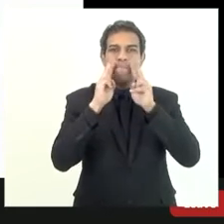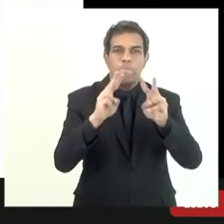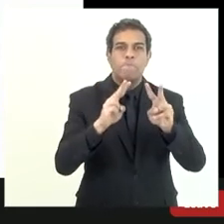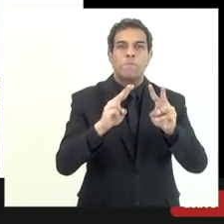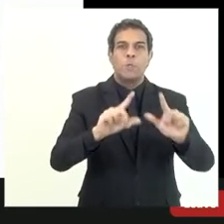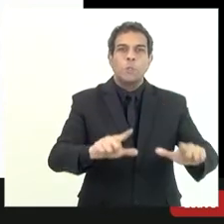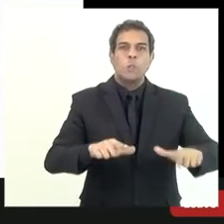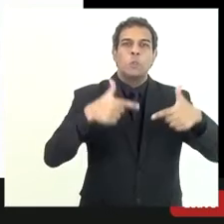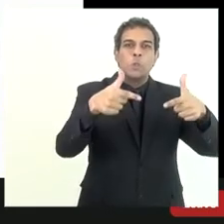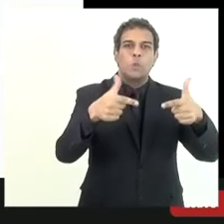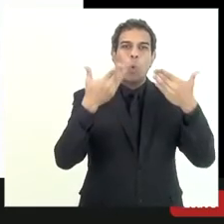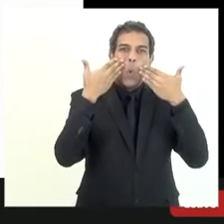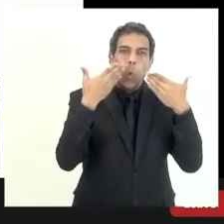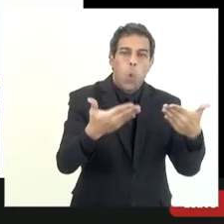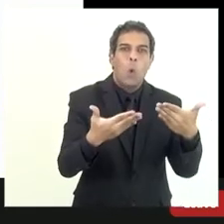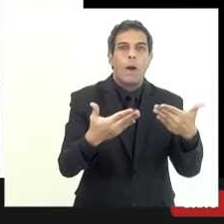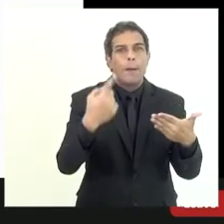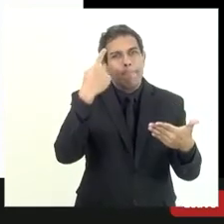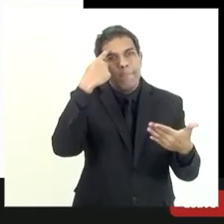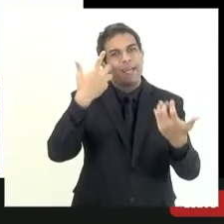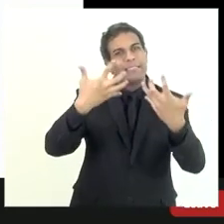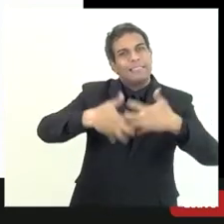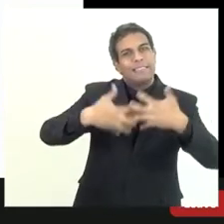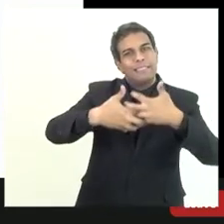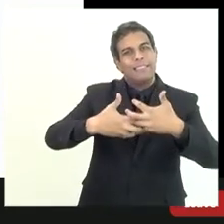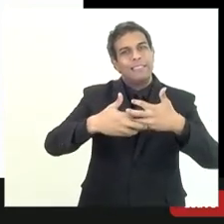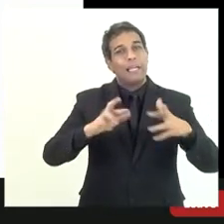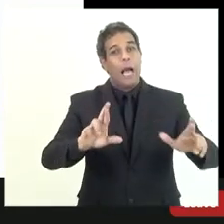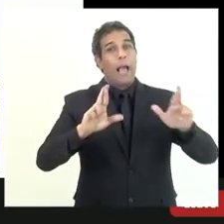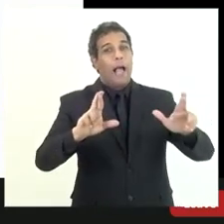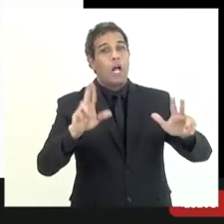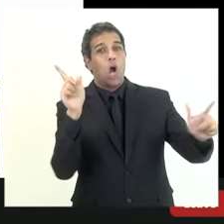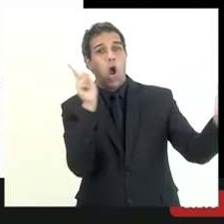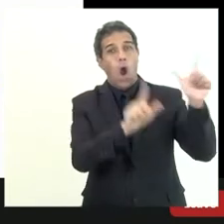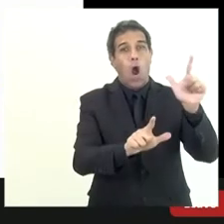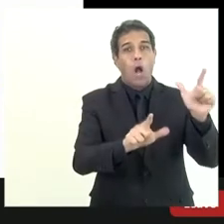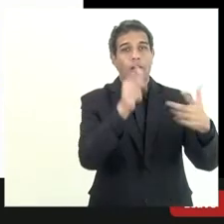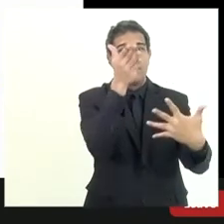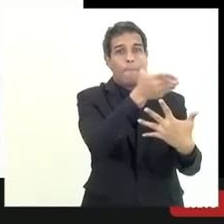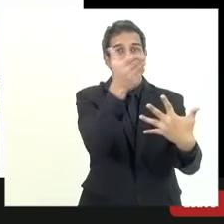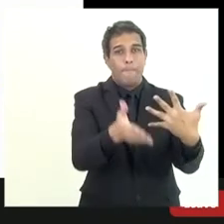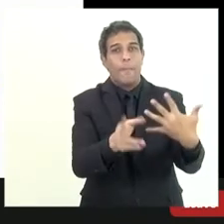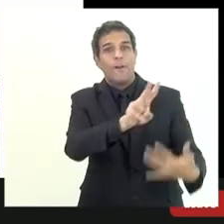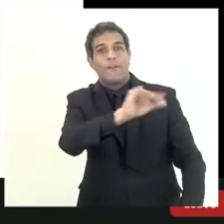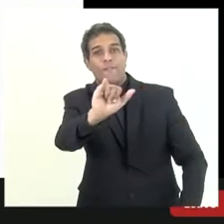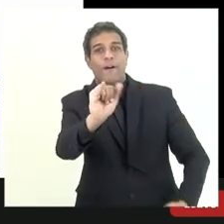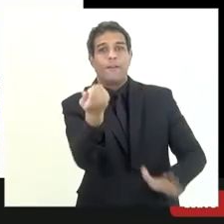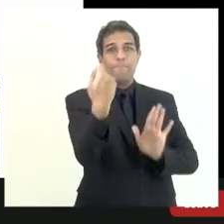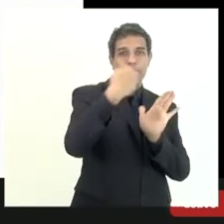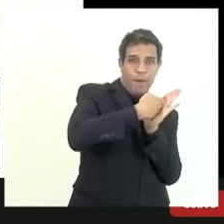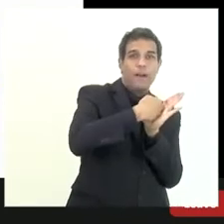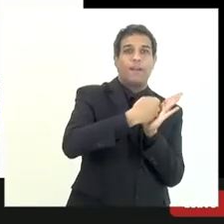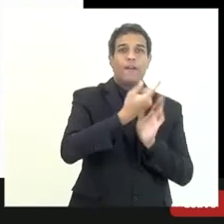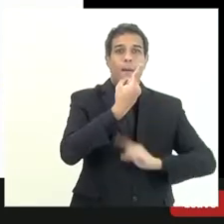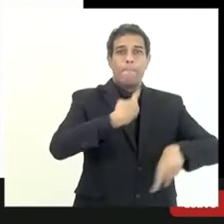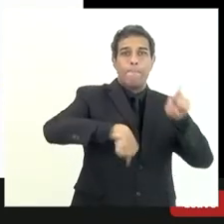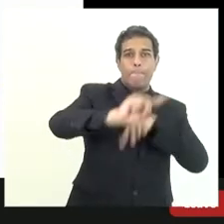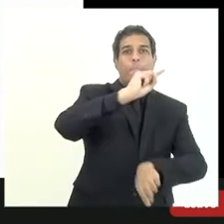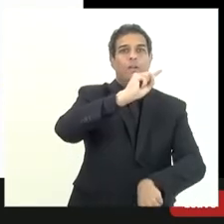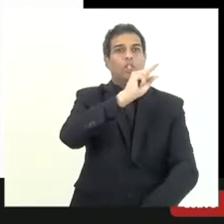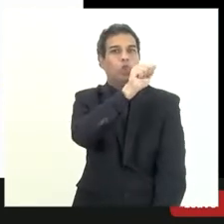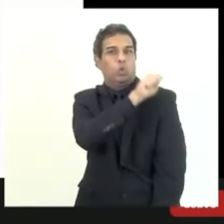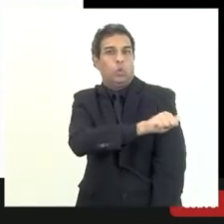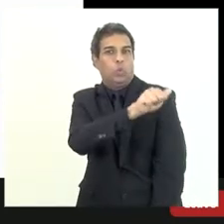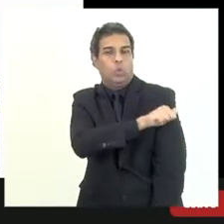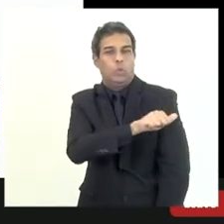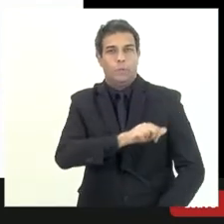ativo eu tenho que ter uma boa expectativa de que esse crédito ele vai ser pago e vai resultar em benefício econômico para o